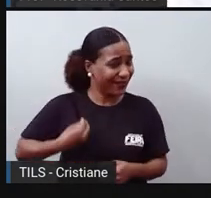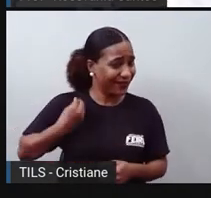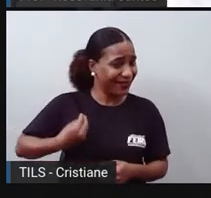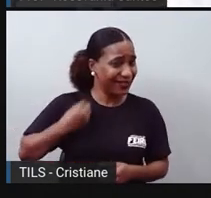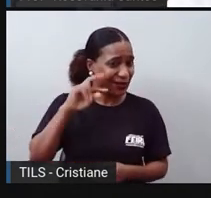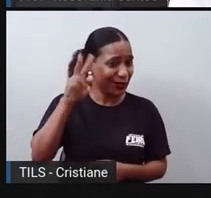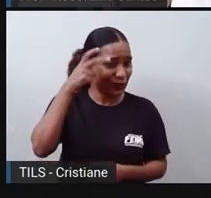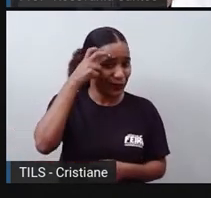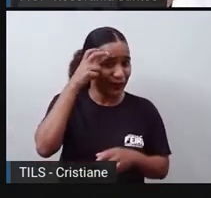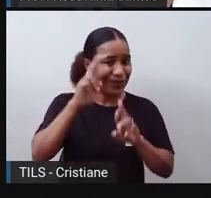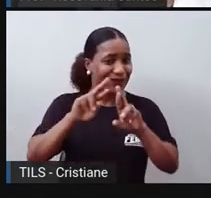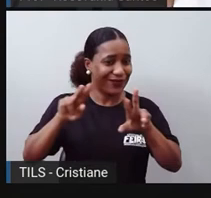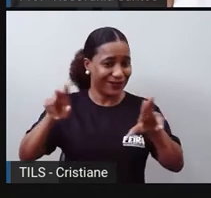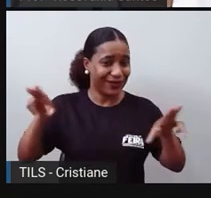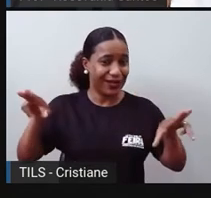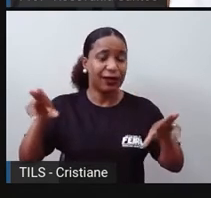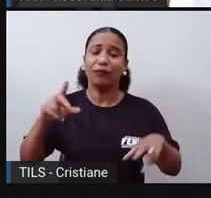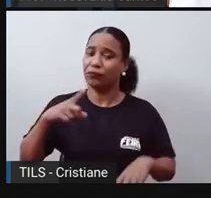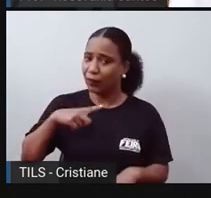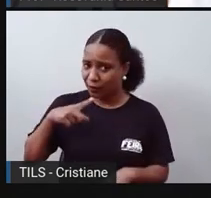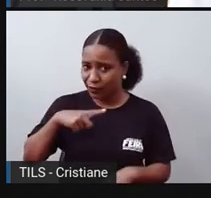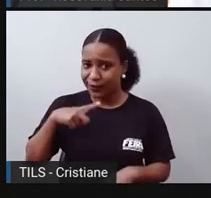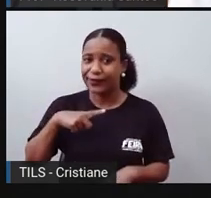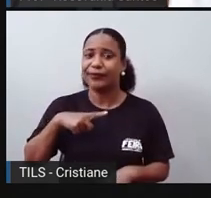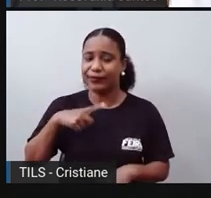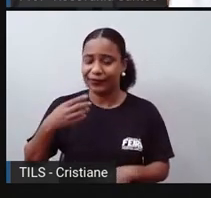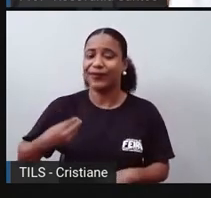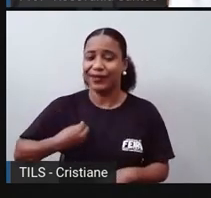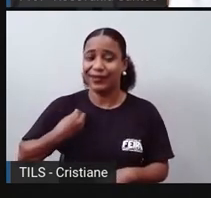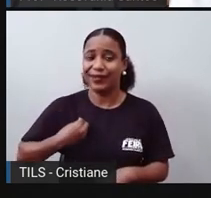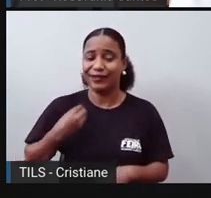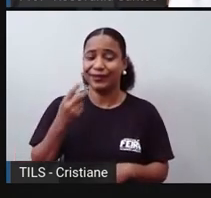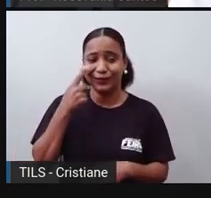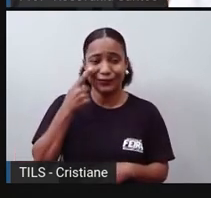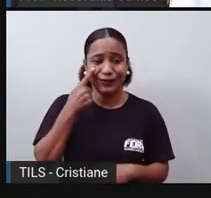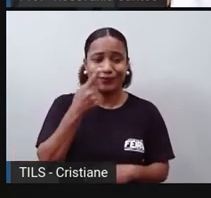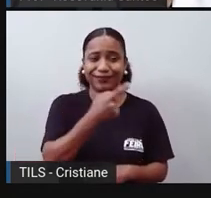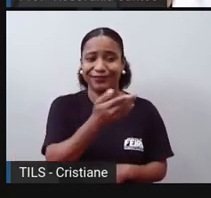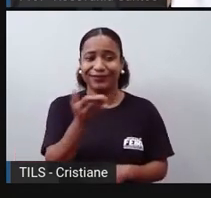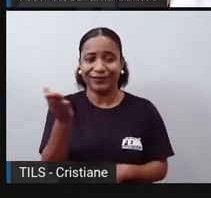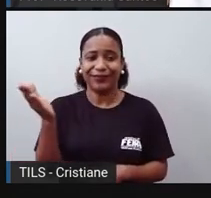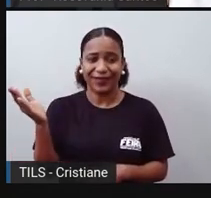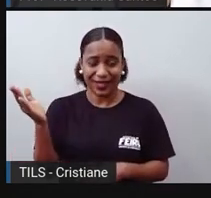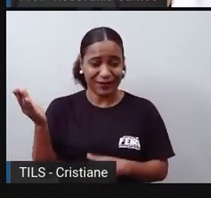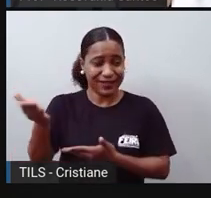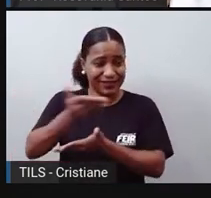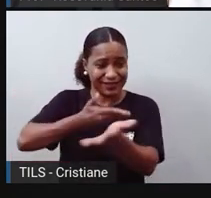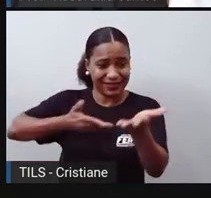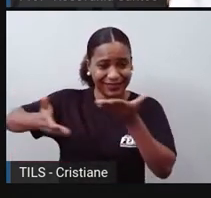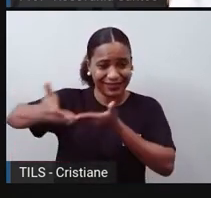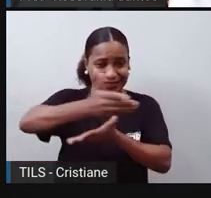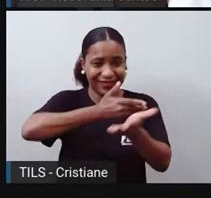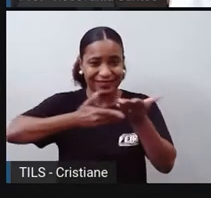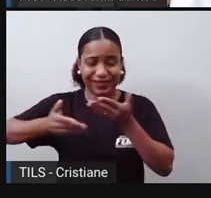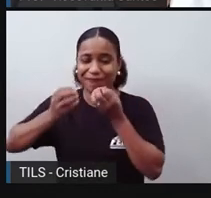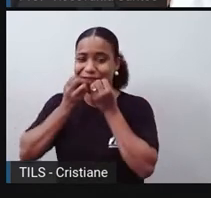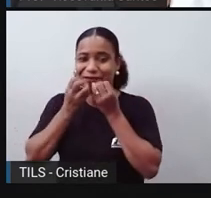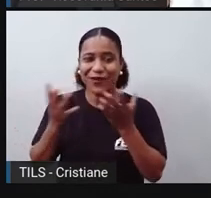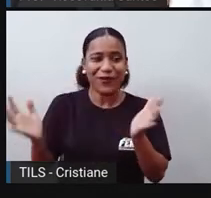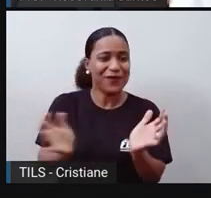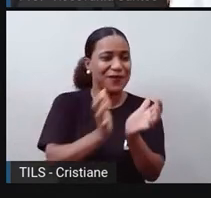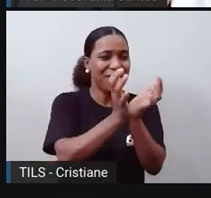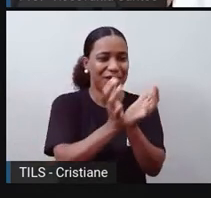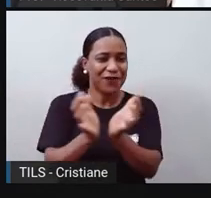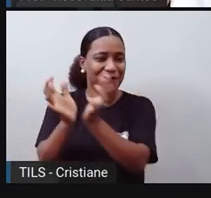Uma coisa é ele existir, mas a gente vive essa convivência harmoniosa e distinta entre esses povos